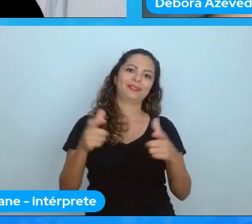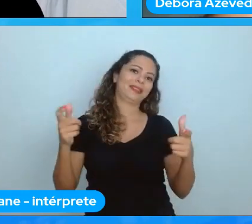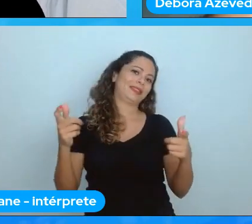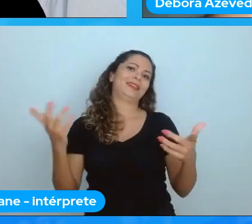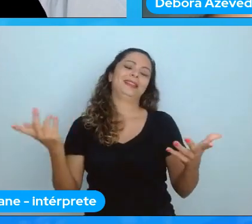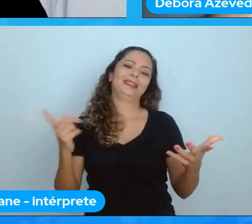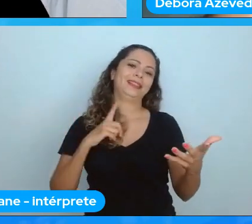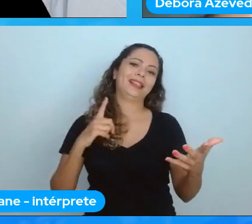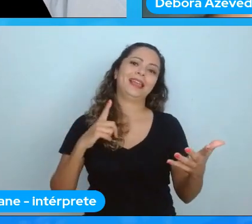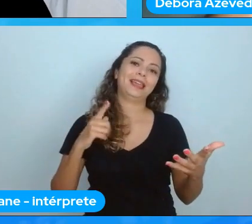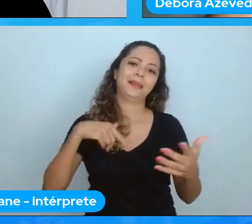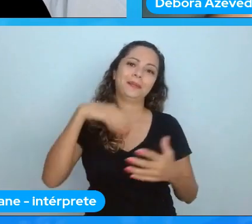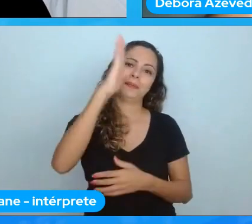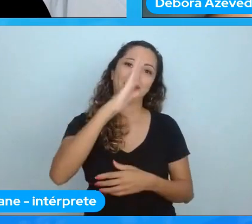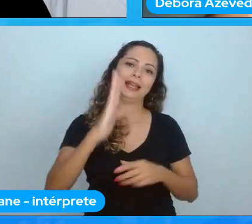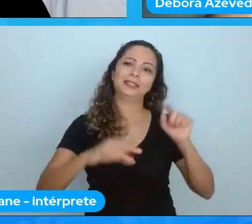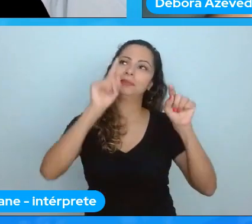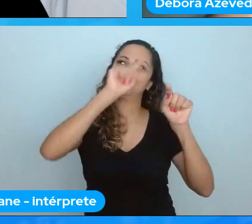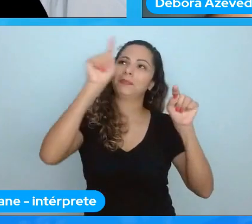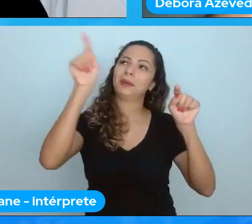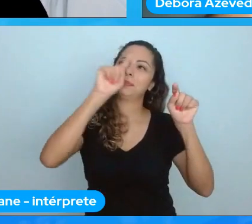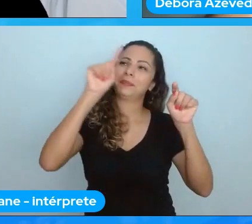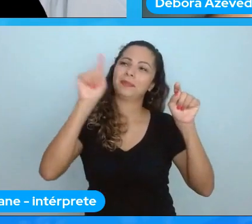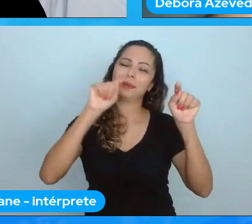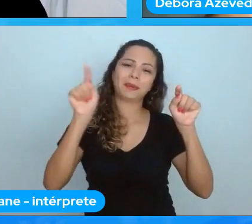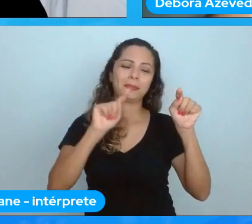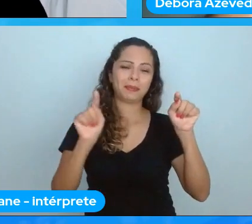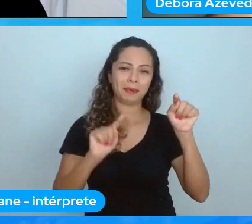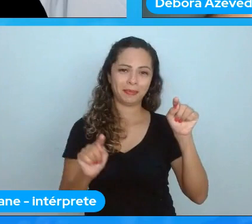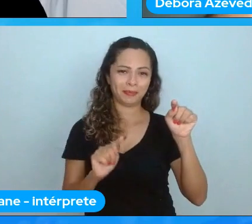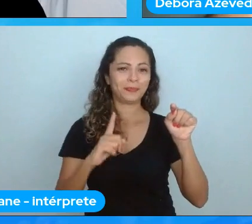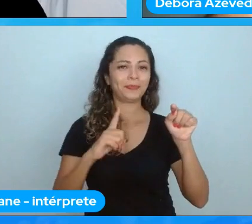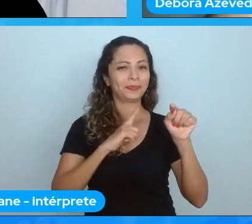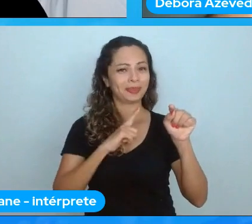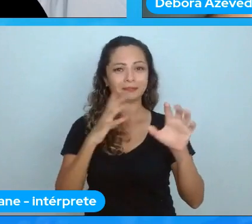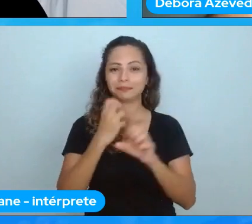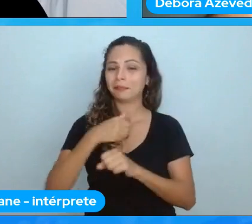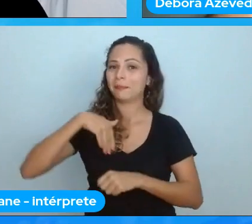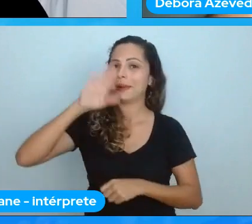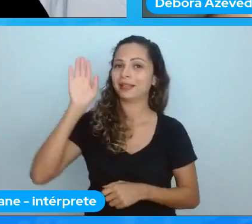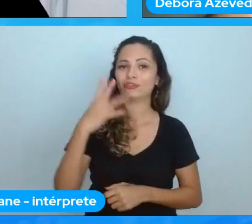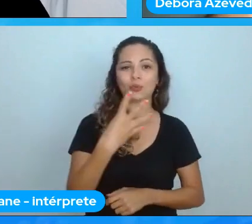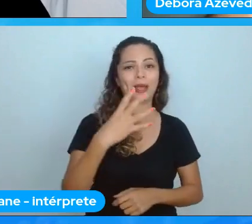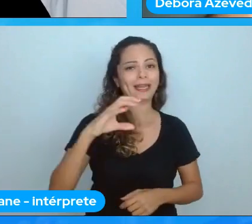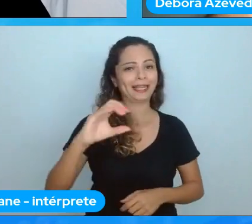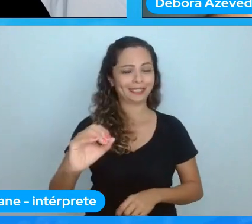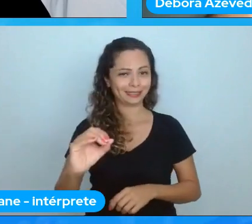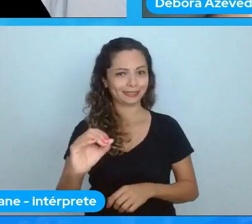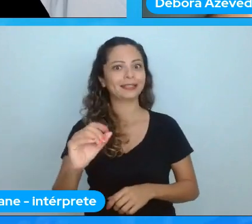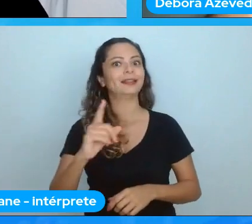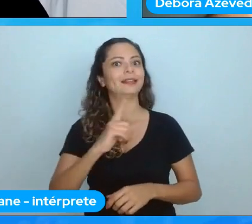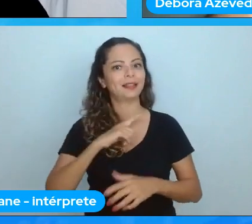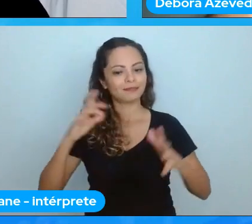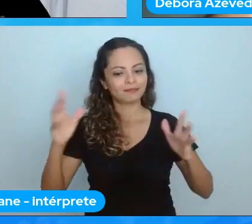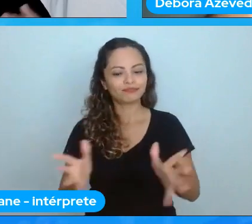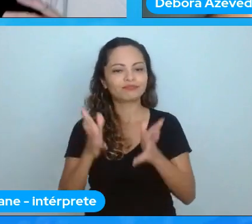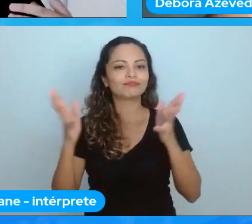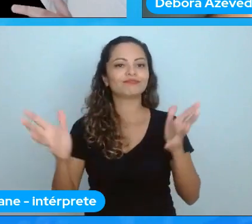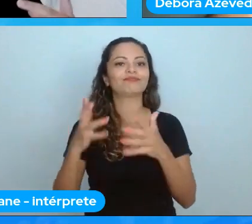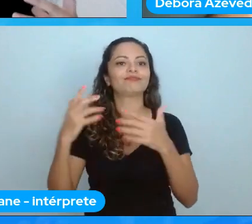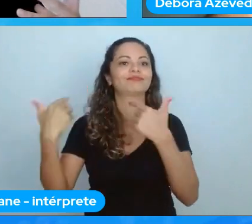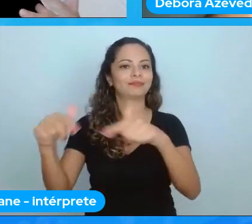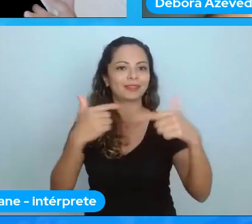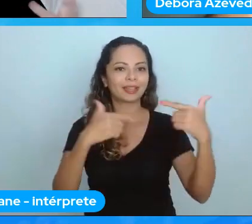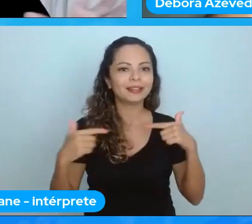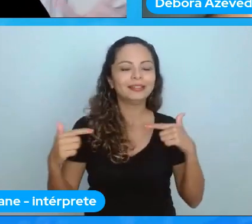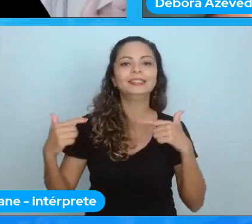espalhados pelo Brasil que a gente ia ter tanta iniciativa que a gente ia ser uma comunidade tão ativa que a gente ia estar impactando